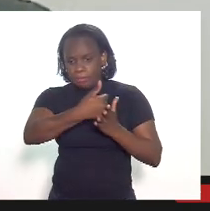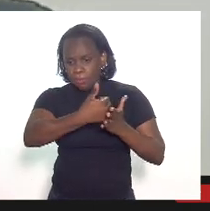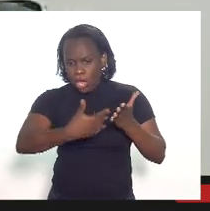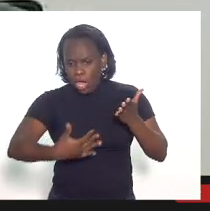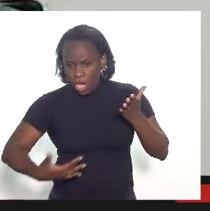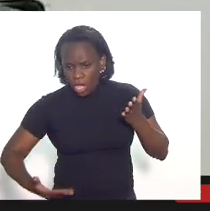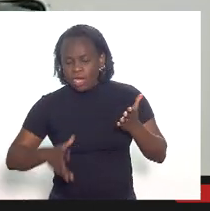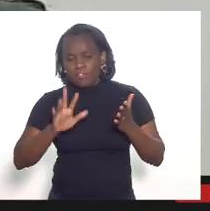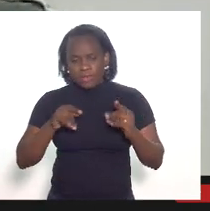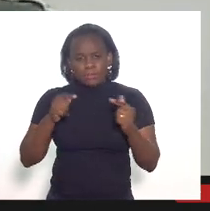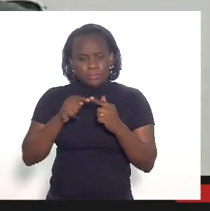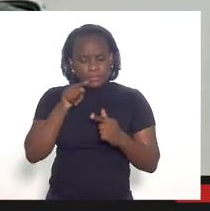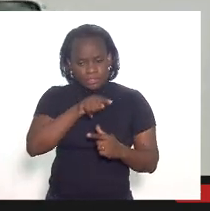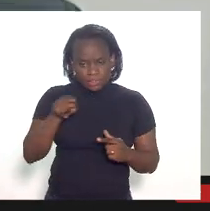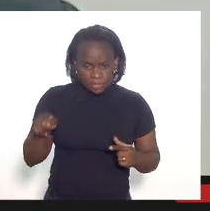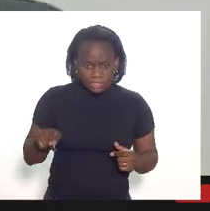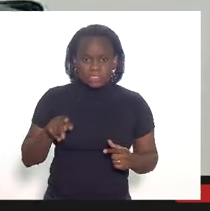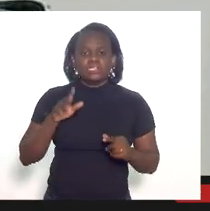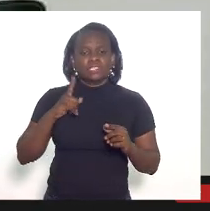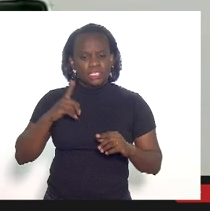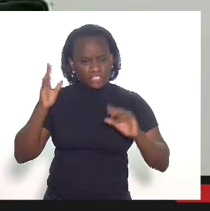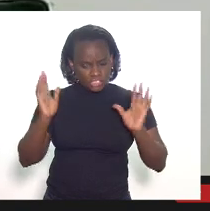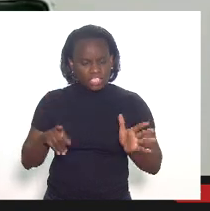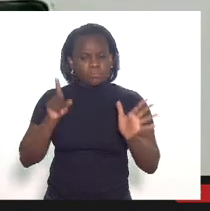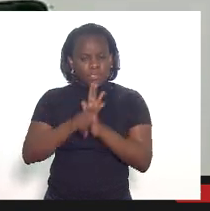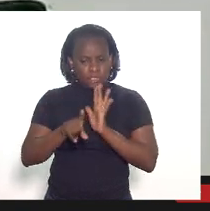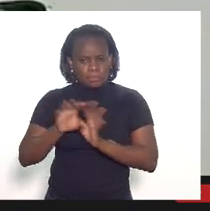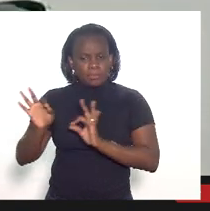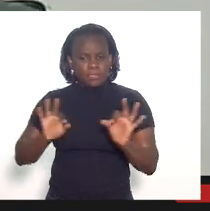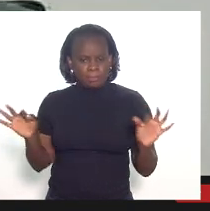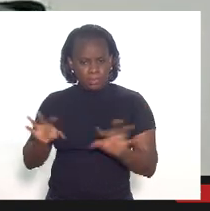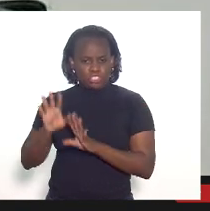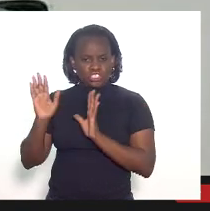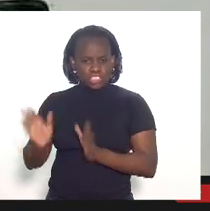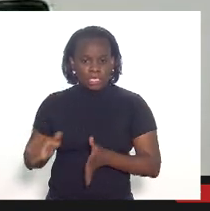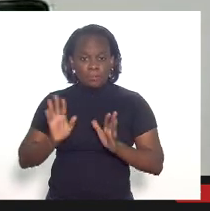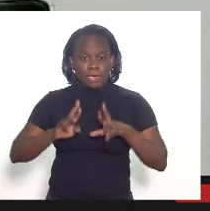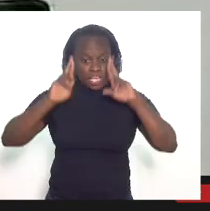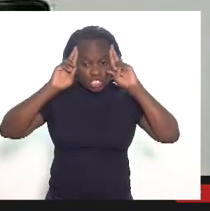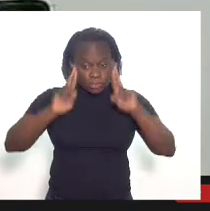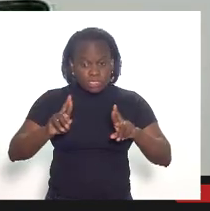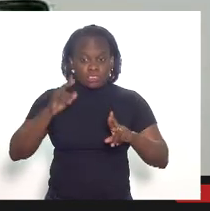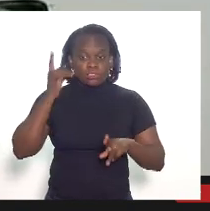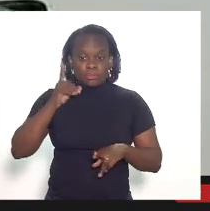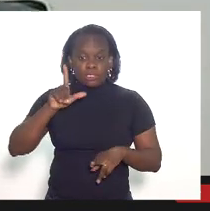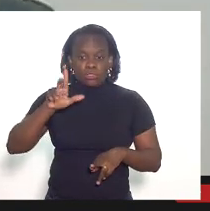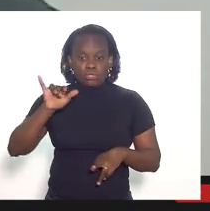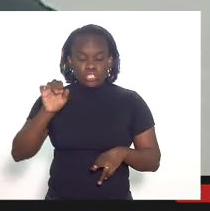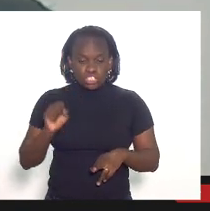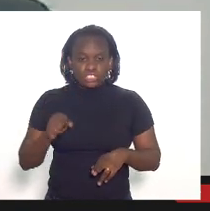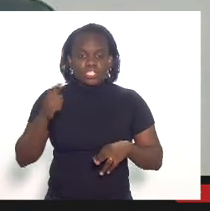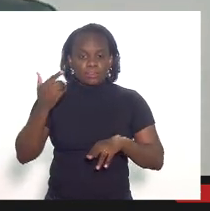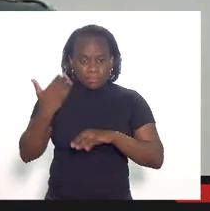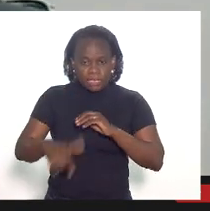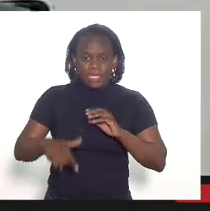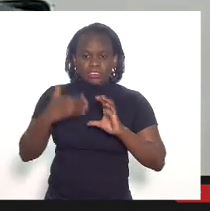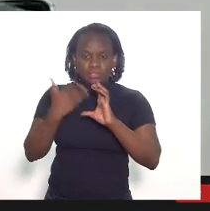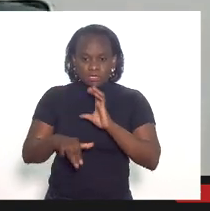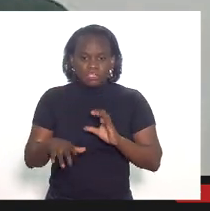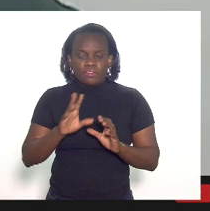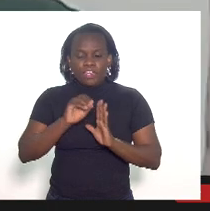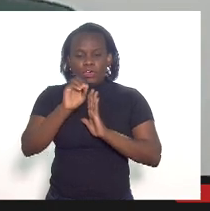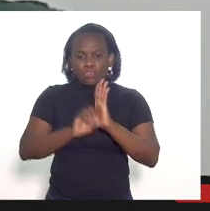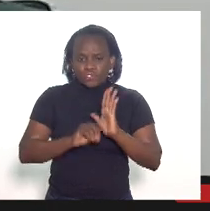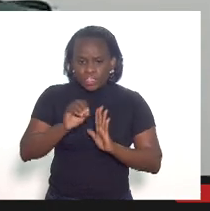neste sentido nós vamos já tenho perguntas preparadas mas em respeito ao deputado Luiz Paulo encaminhou elas serão feitas por